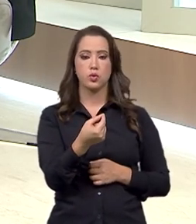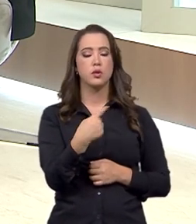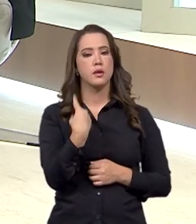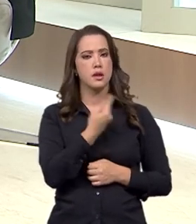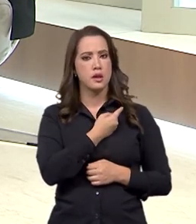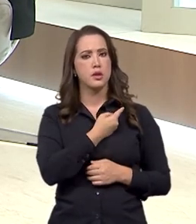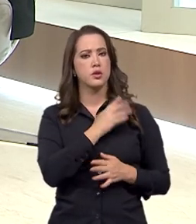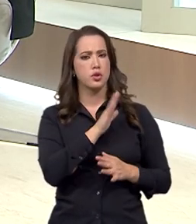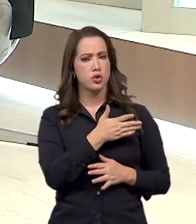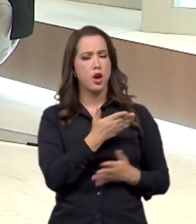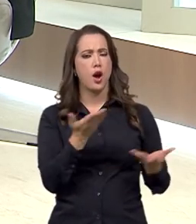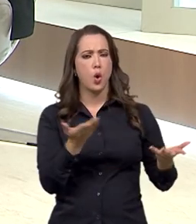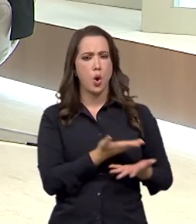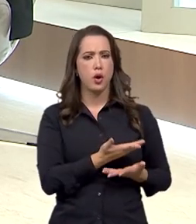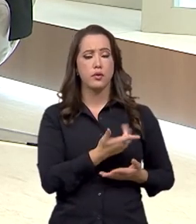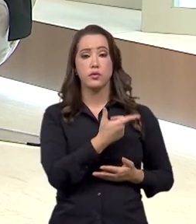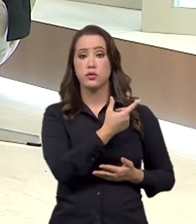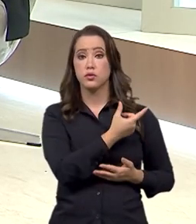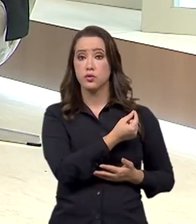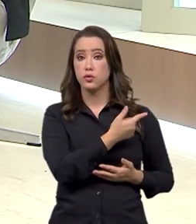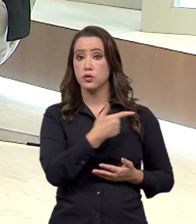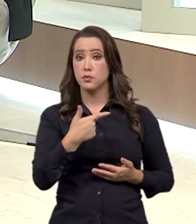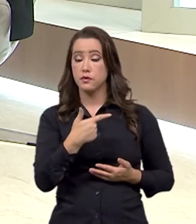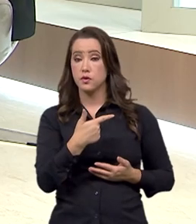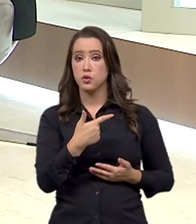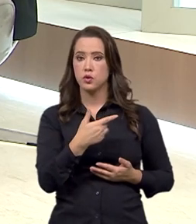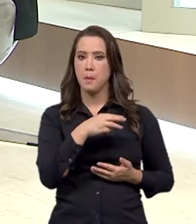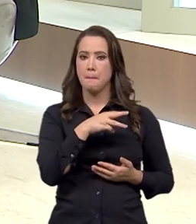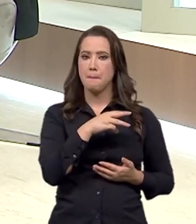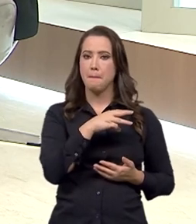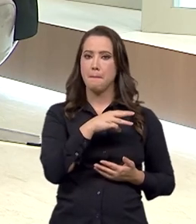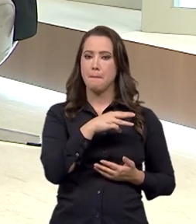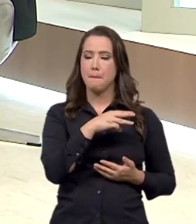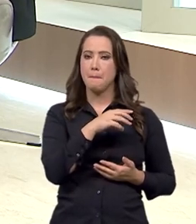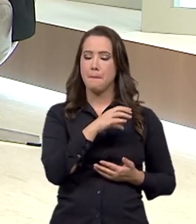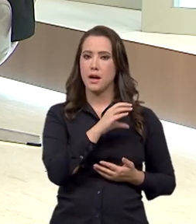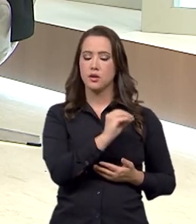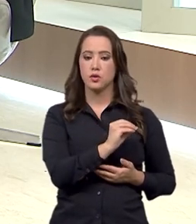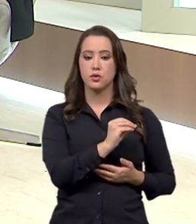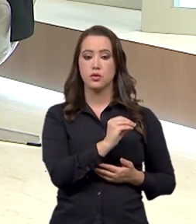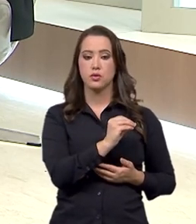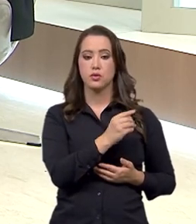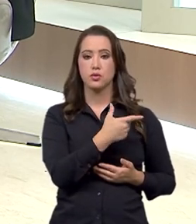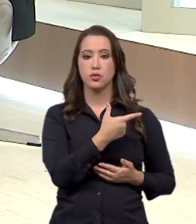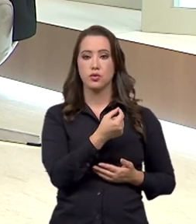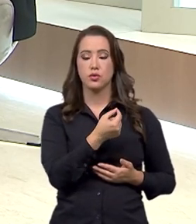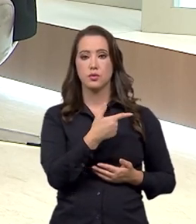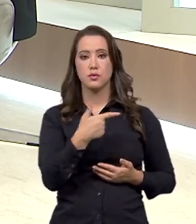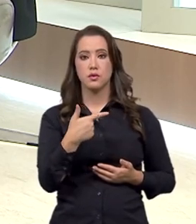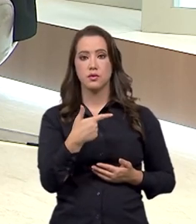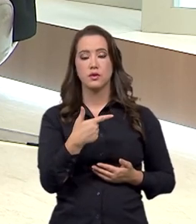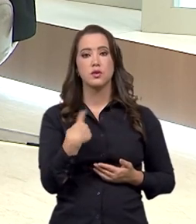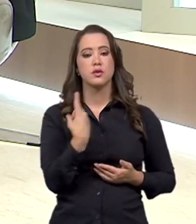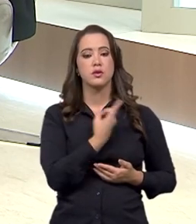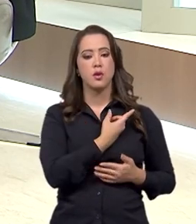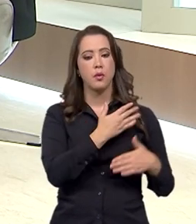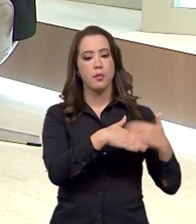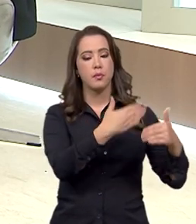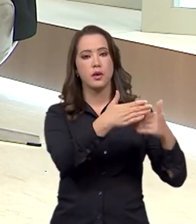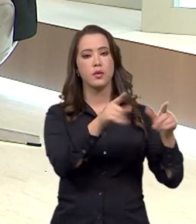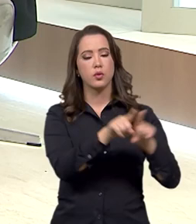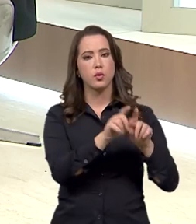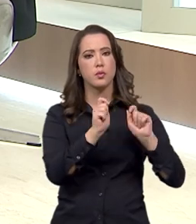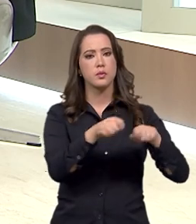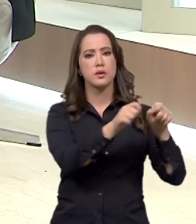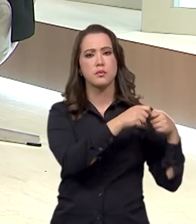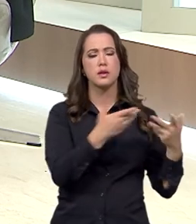né? A gente já está agora em 2022, março de 2022. Mas aumentou a produtividade no trabalho do IFAM nesse período